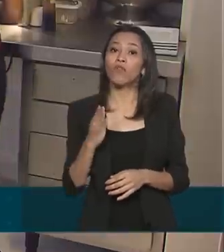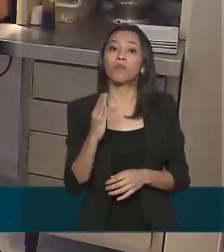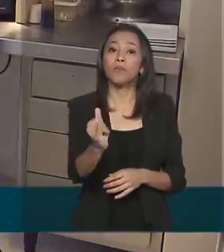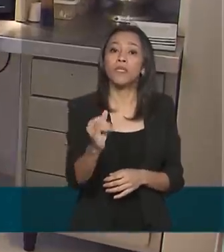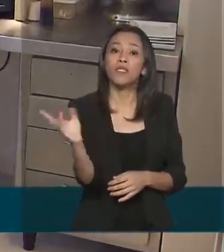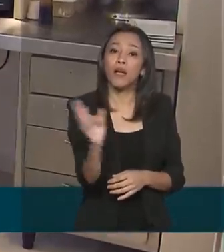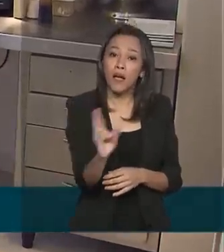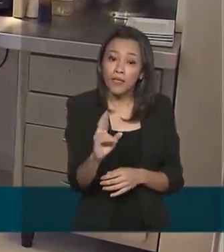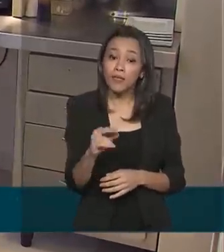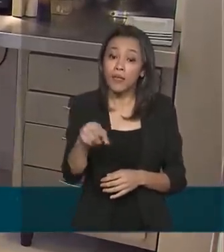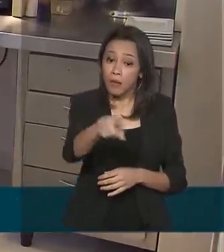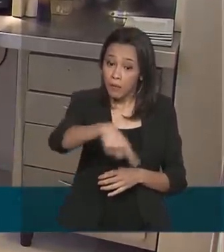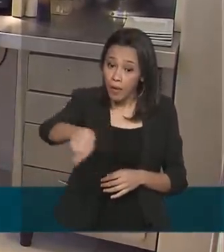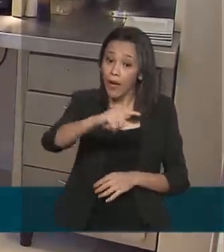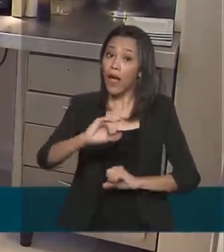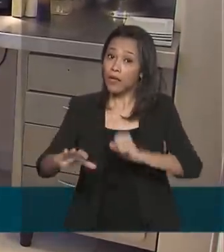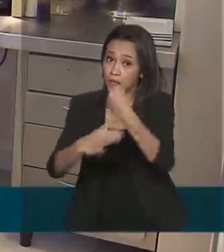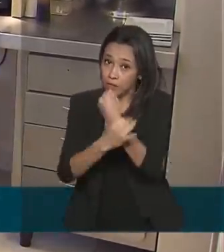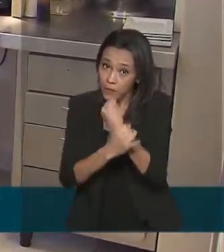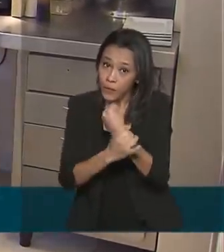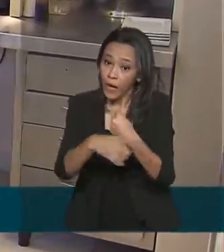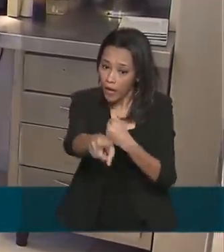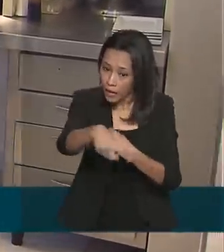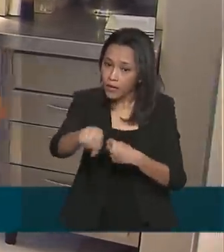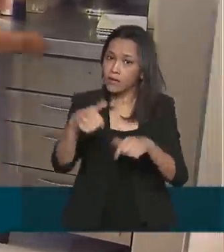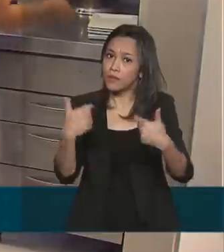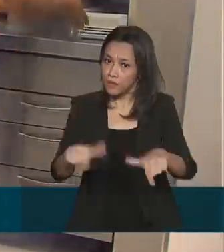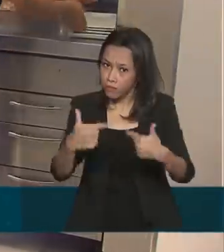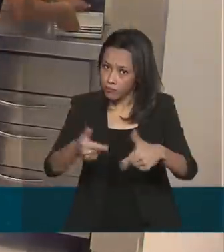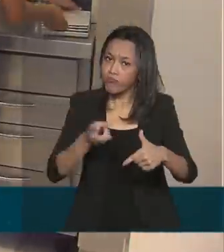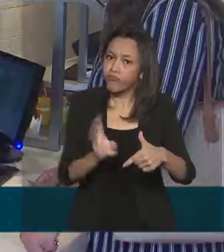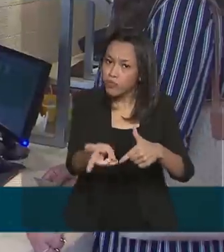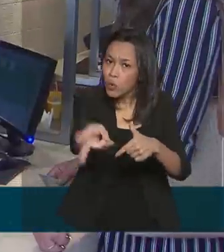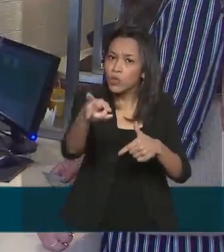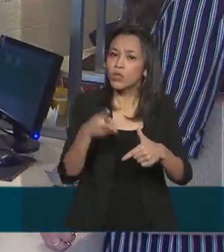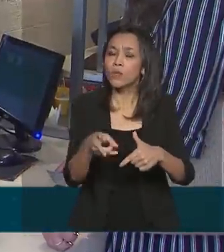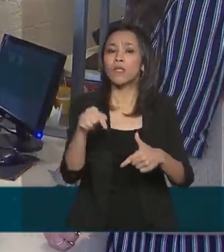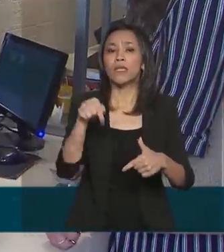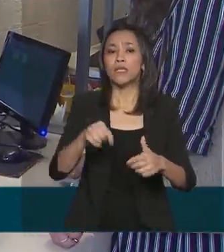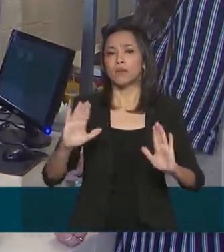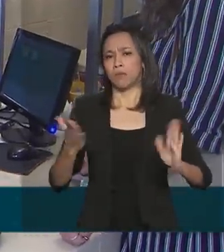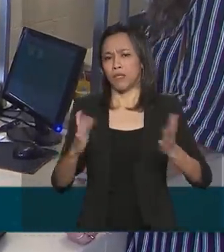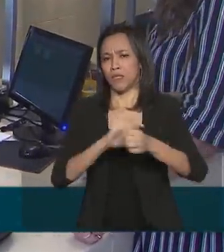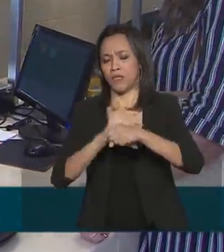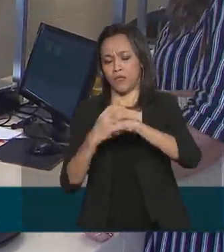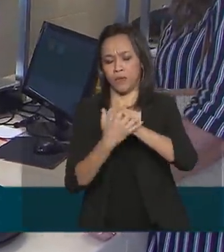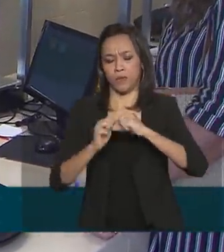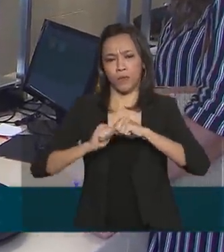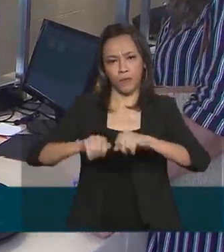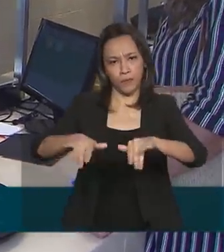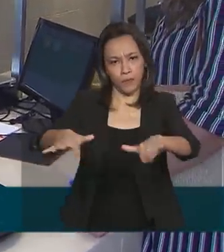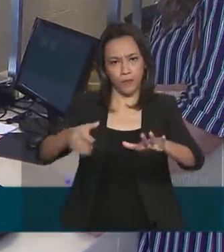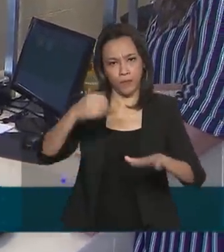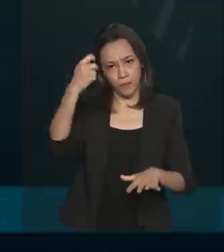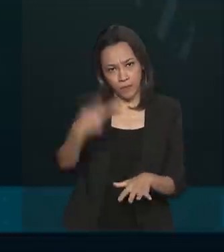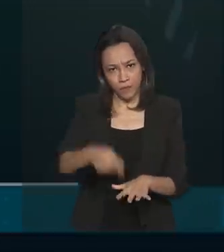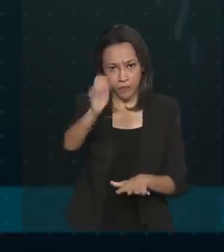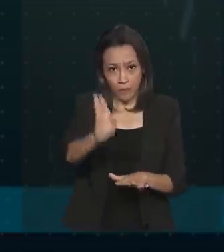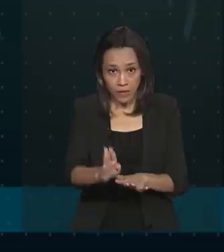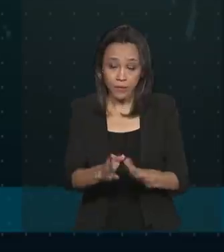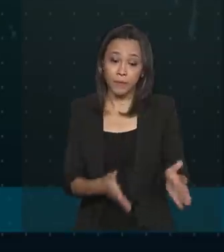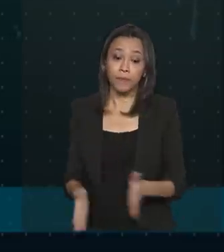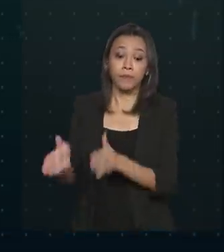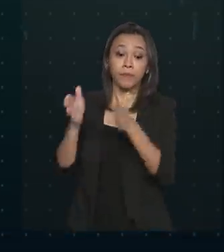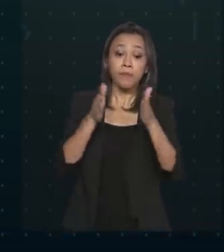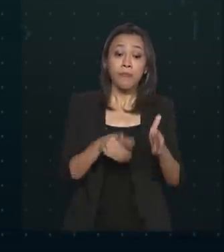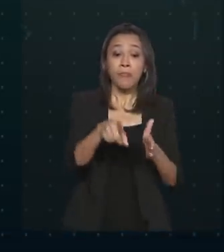garantir que pequenos negócios mantenham empregos durante a pandemia do novo coronavírus no país. As